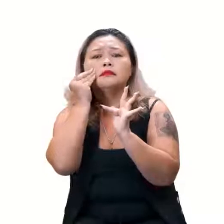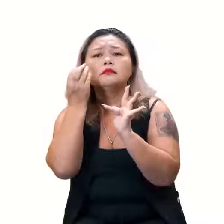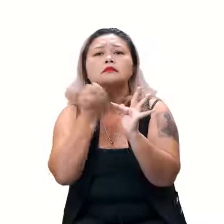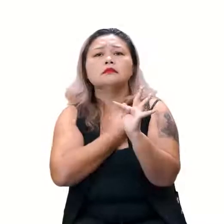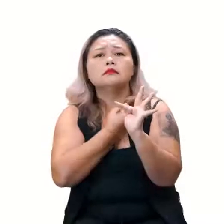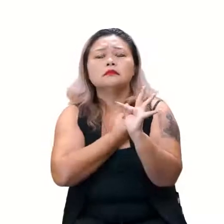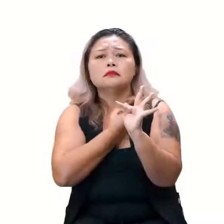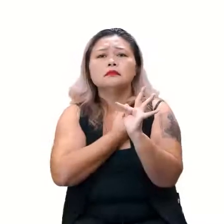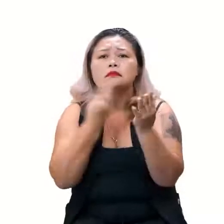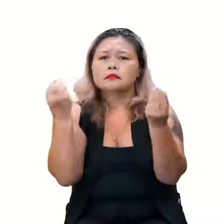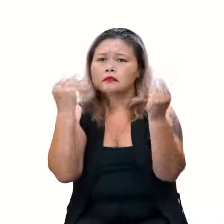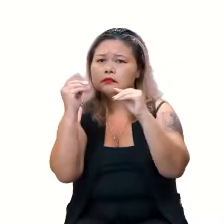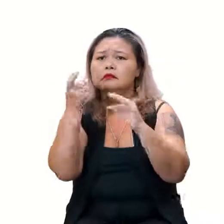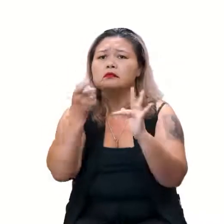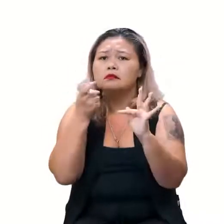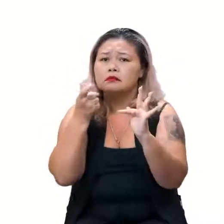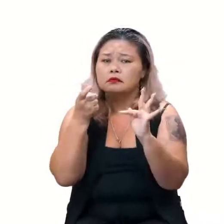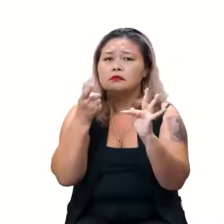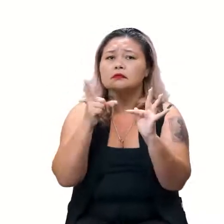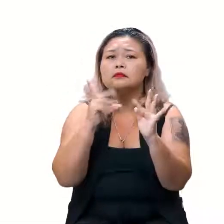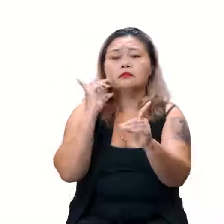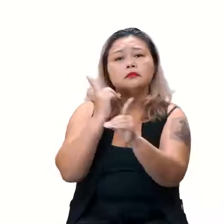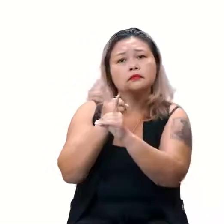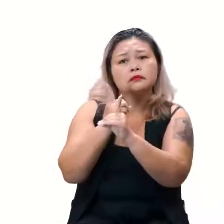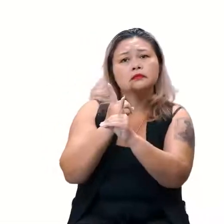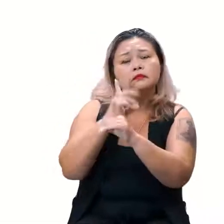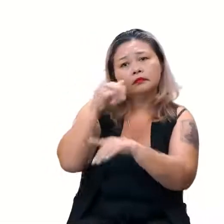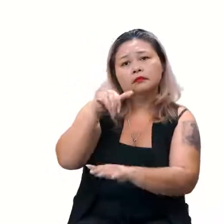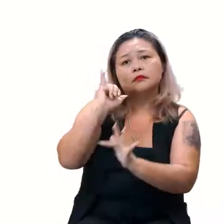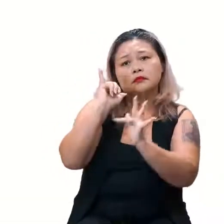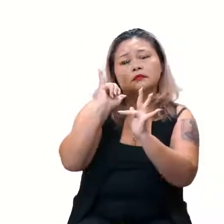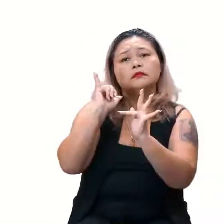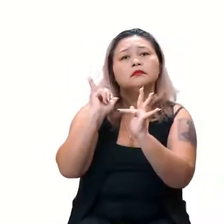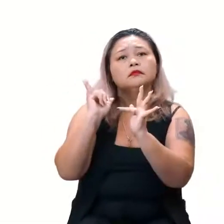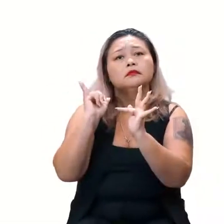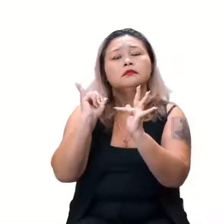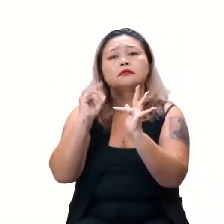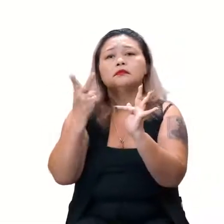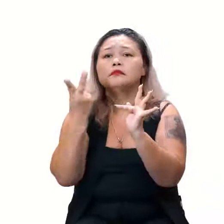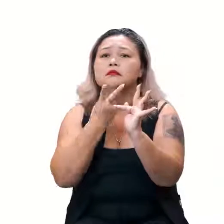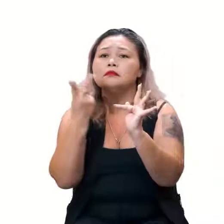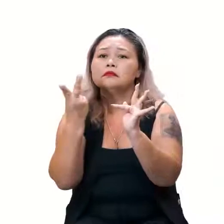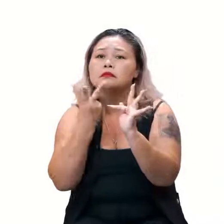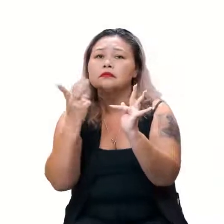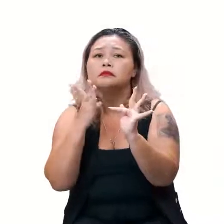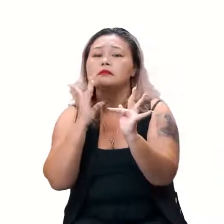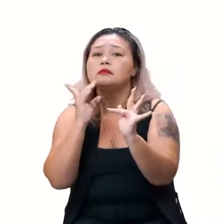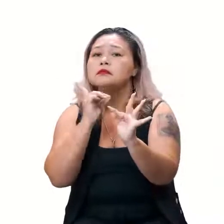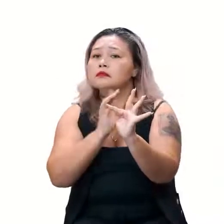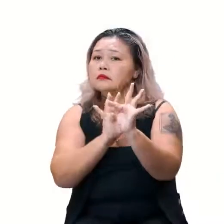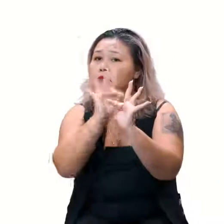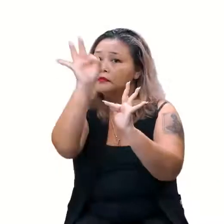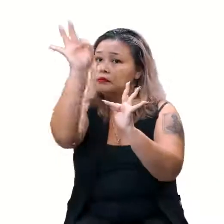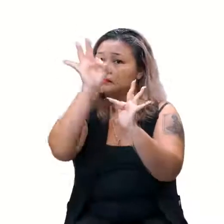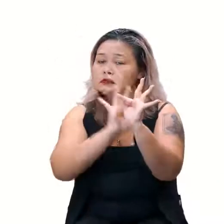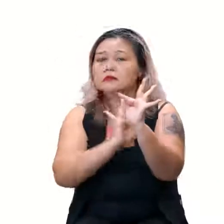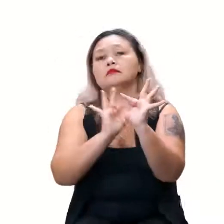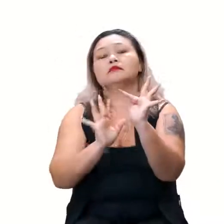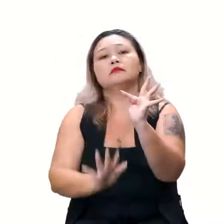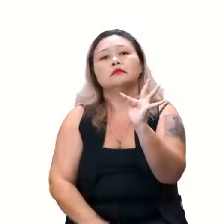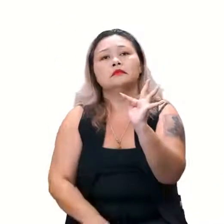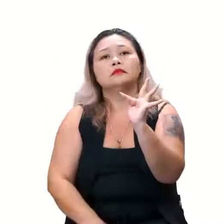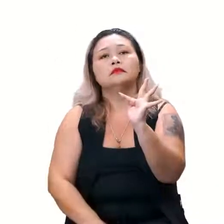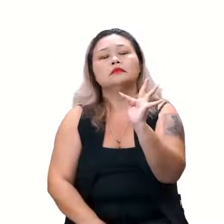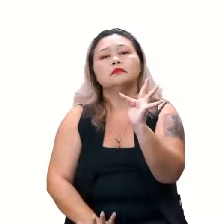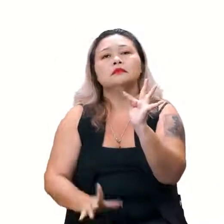Dar valores em X e resultados em Y, né? Com dois pontos já se constrói uma reta, né? Mas vamos